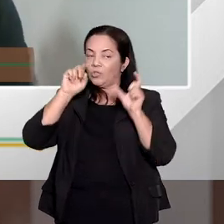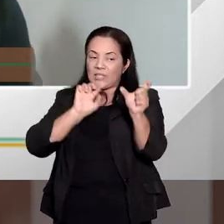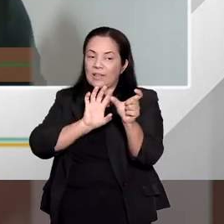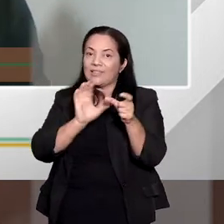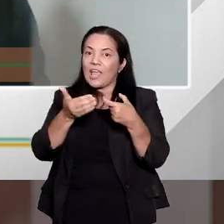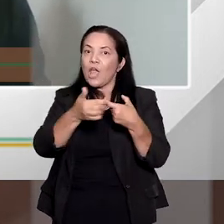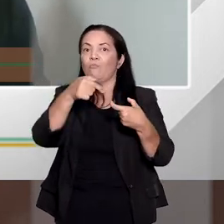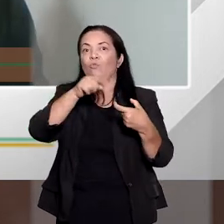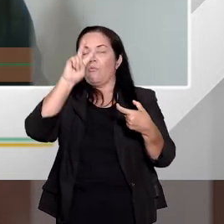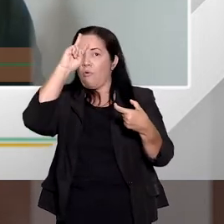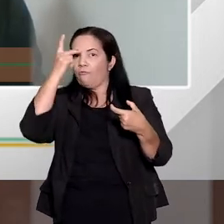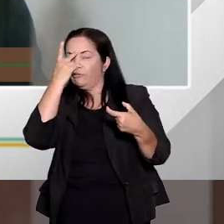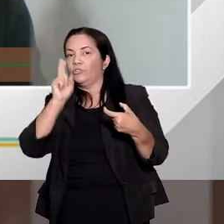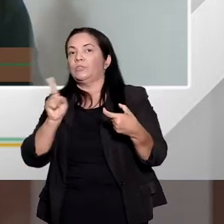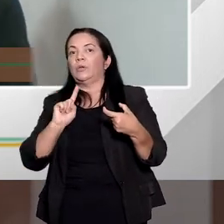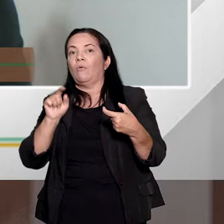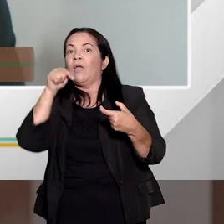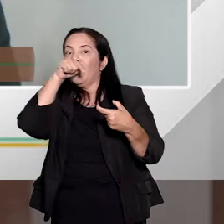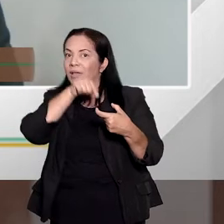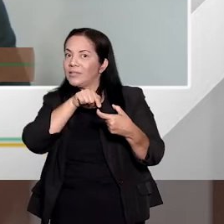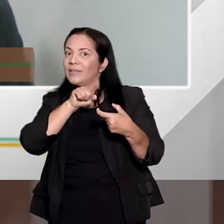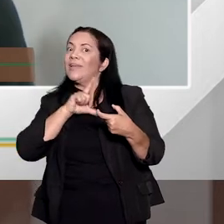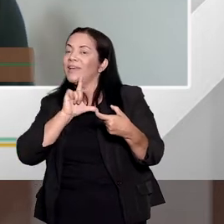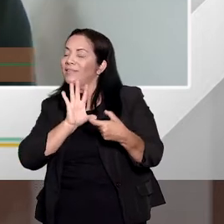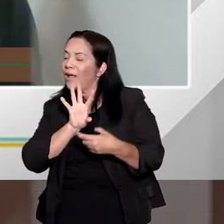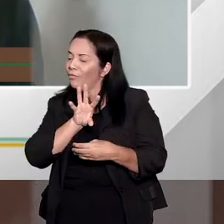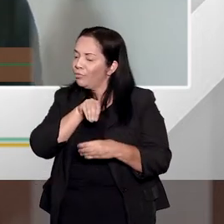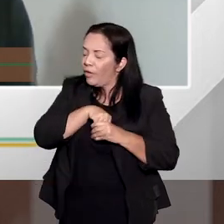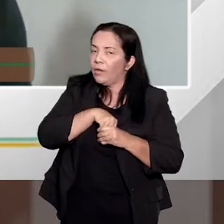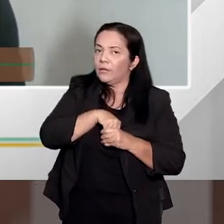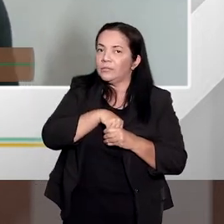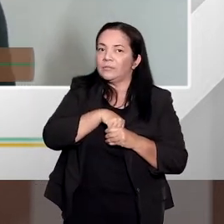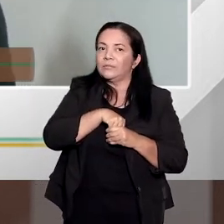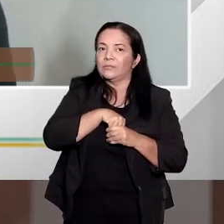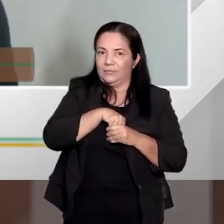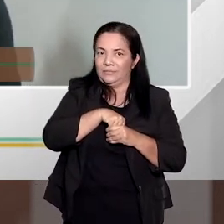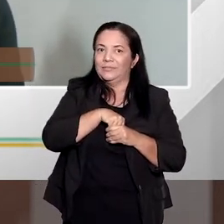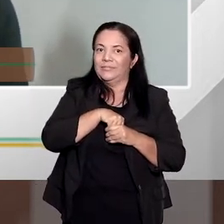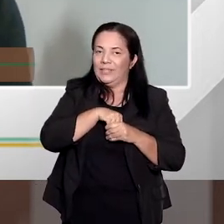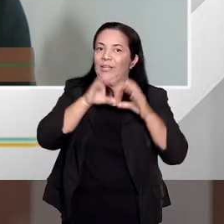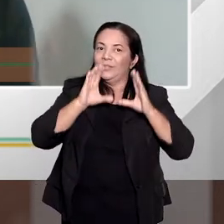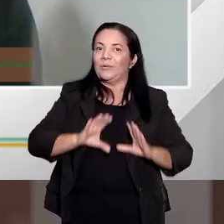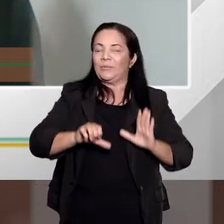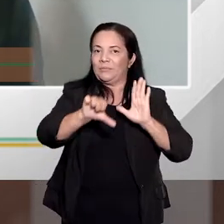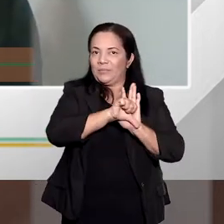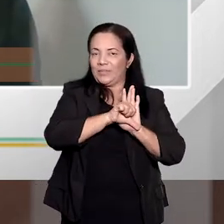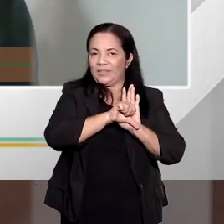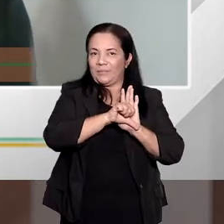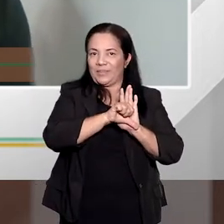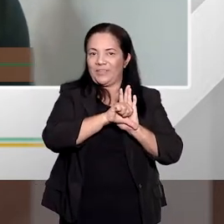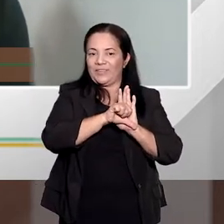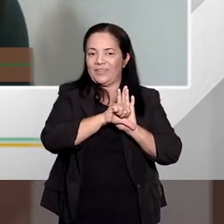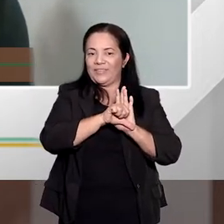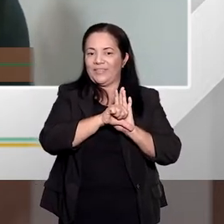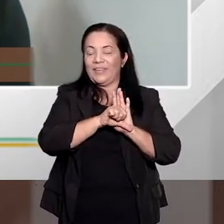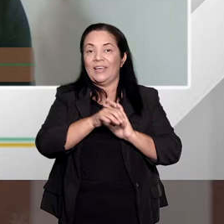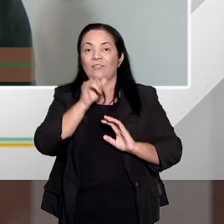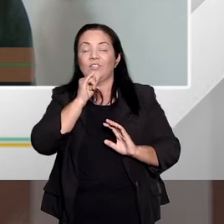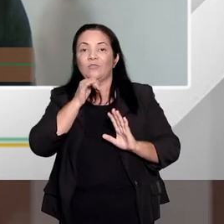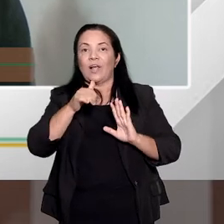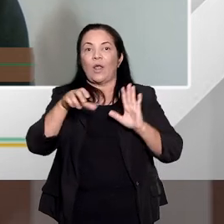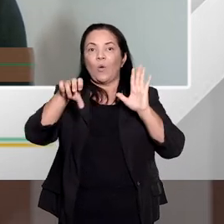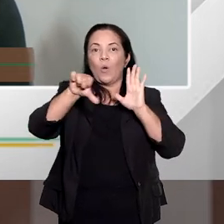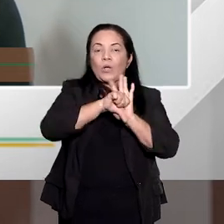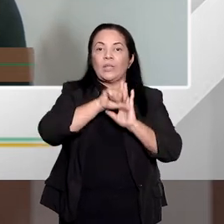culpabilidade, ele faz parte também da própria teoria do crime, do conceito de crime, quando a fala que crime é fato típico,